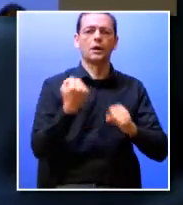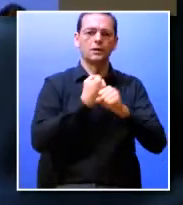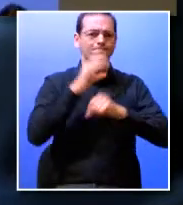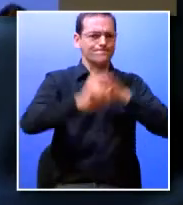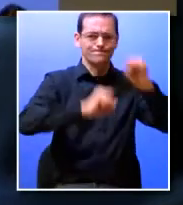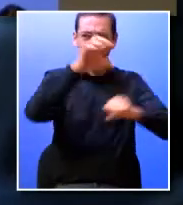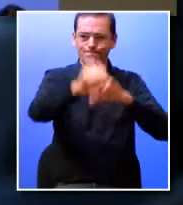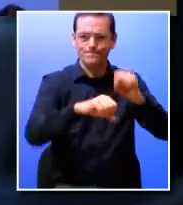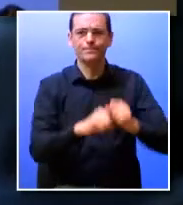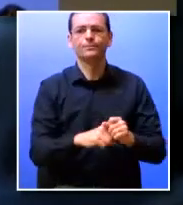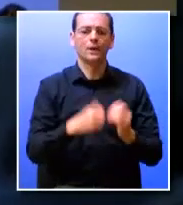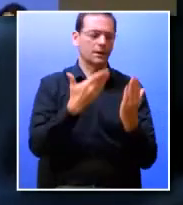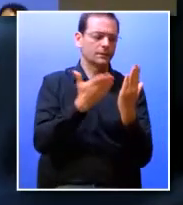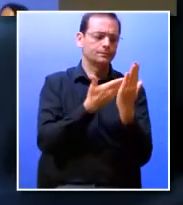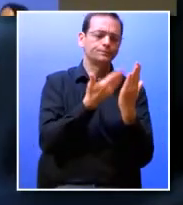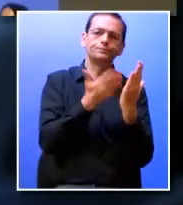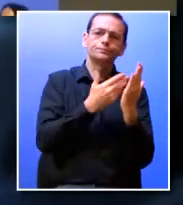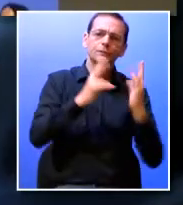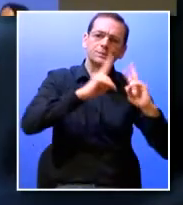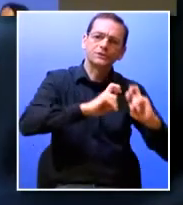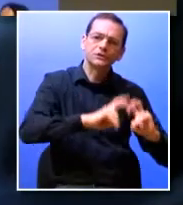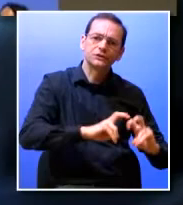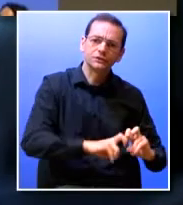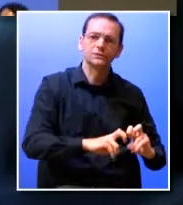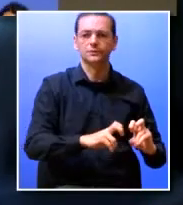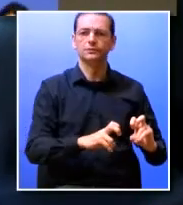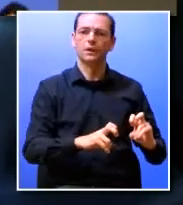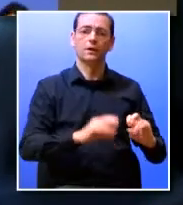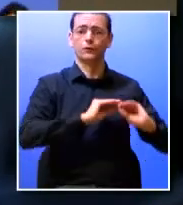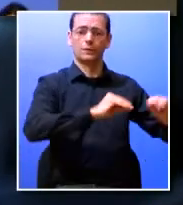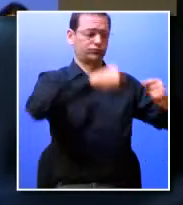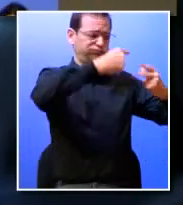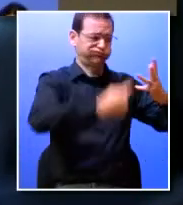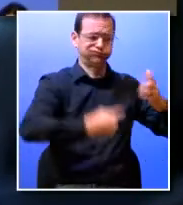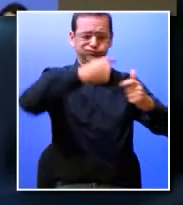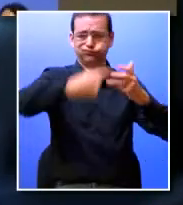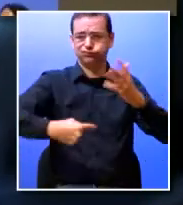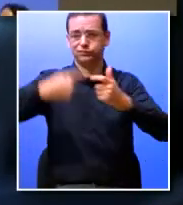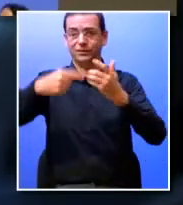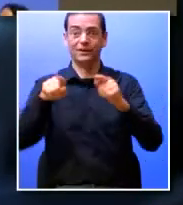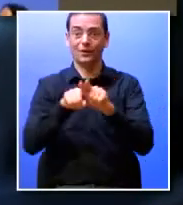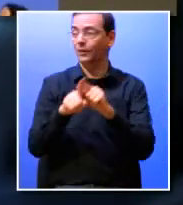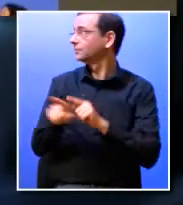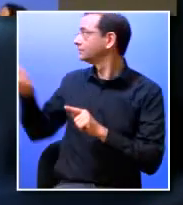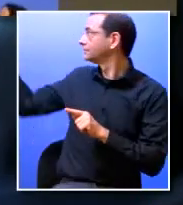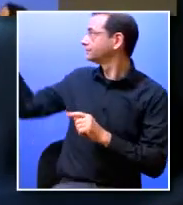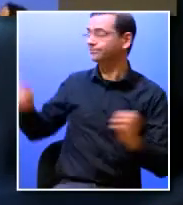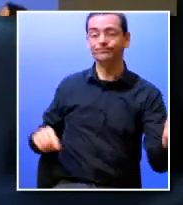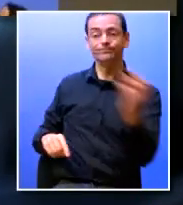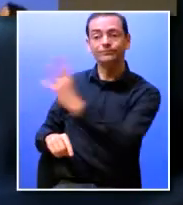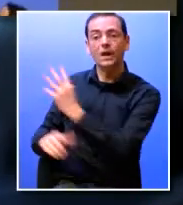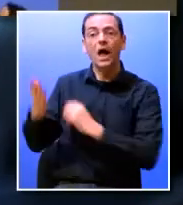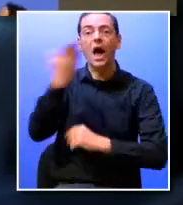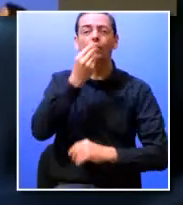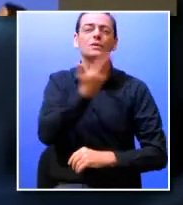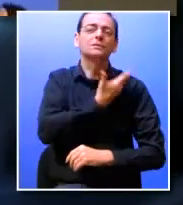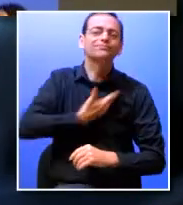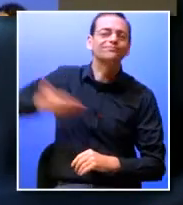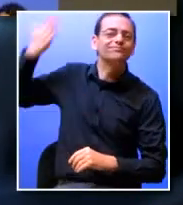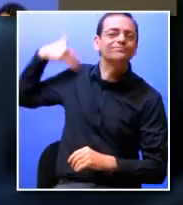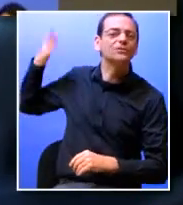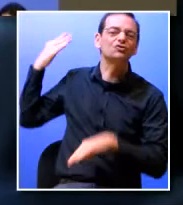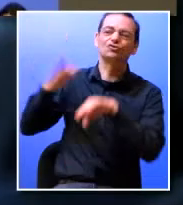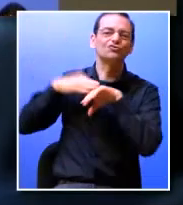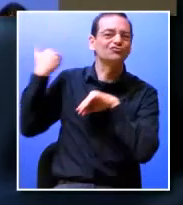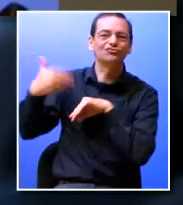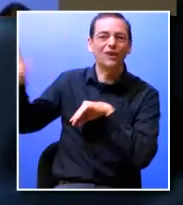cito de pesquisa bibliográfica mas também convidamos é que se pode ver aqui em cima antigos alunos do ISCTE que são